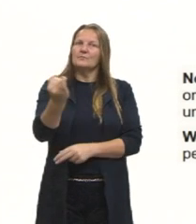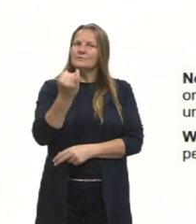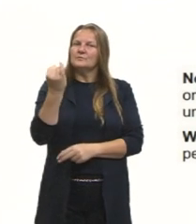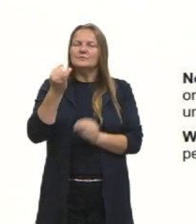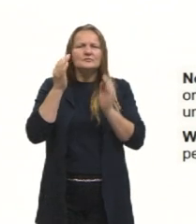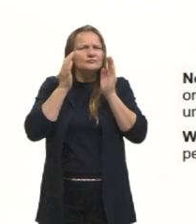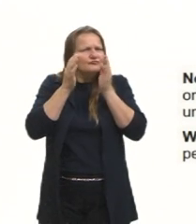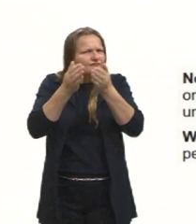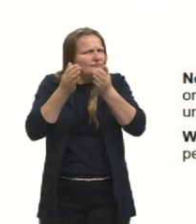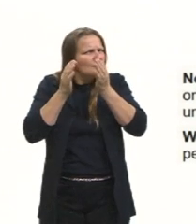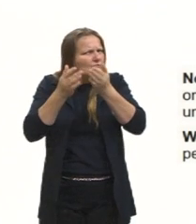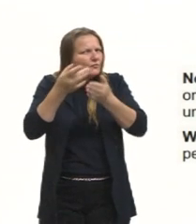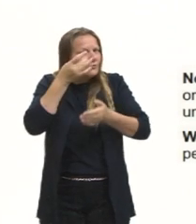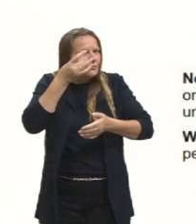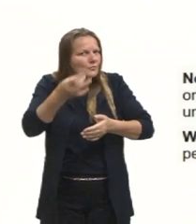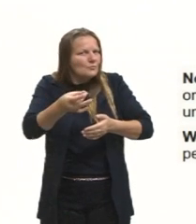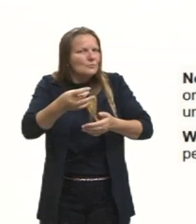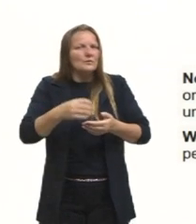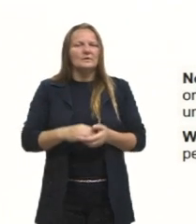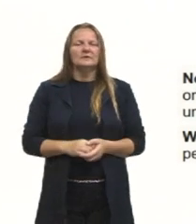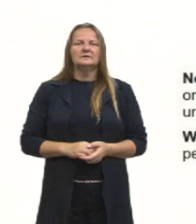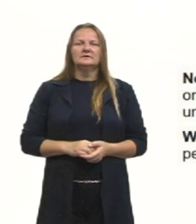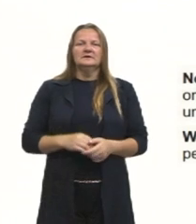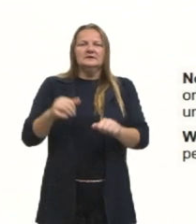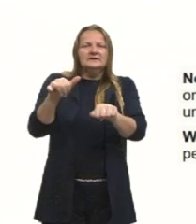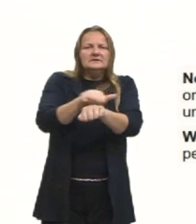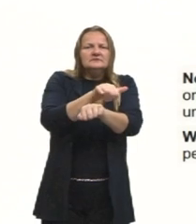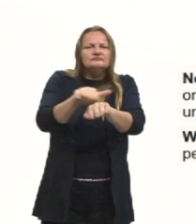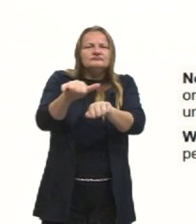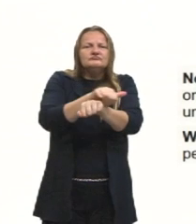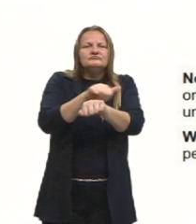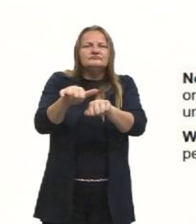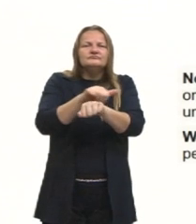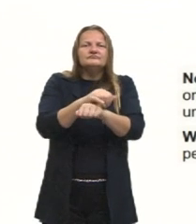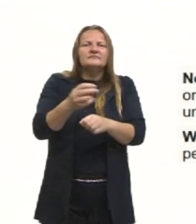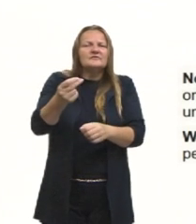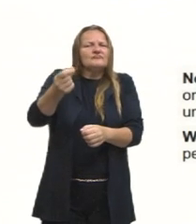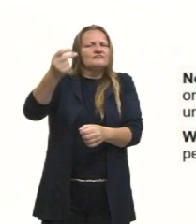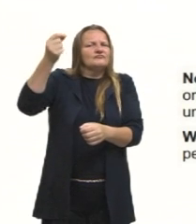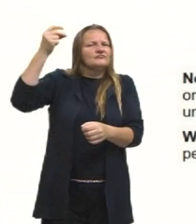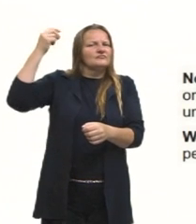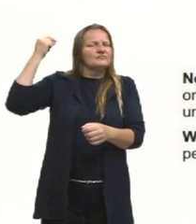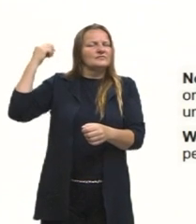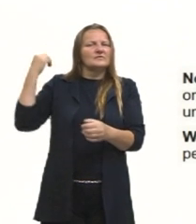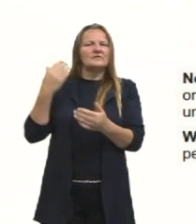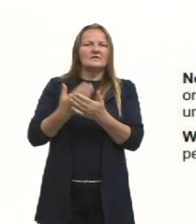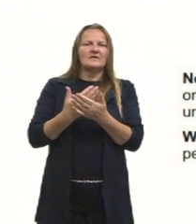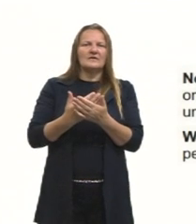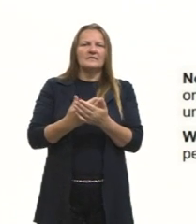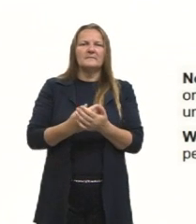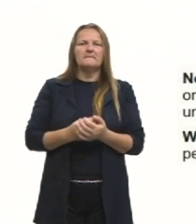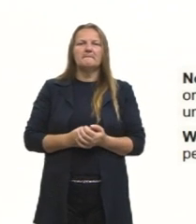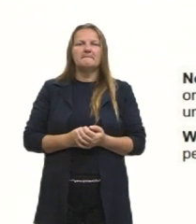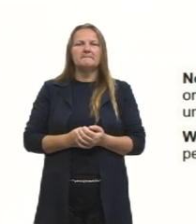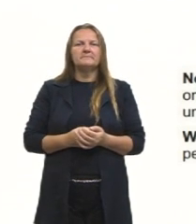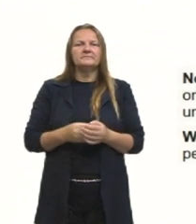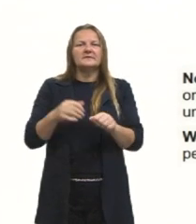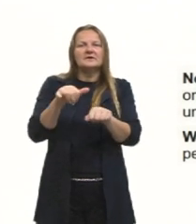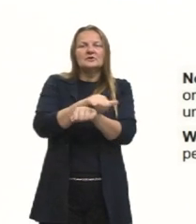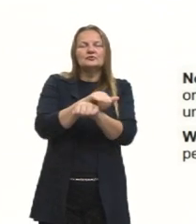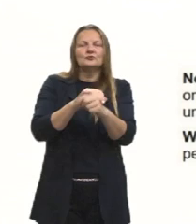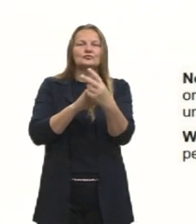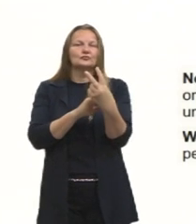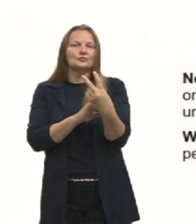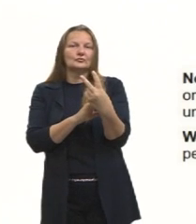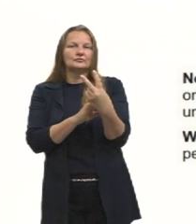focar especificamente lá naquela técnica, conforme eu havia colocado em uma das aulas minhas, que é a questão do skimming e do scanning.